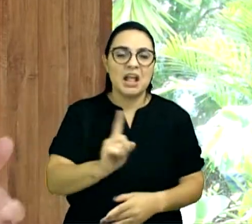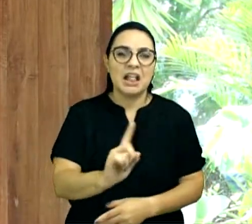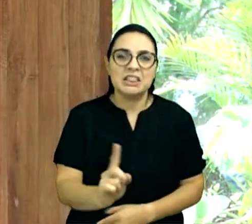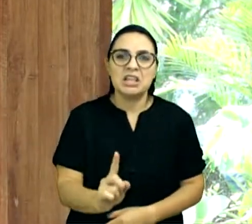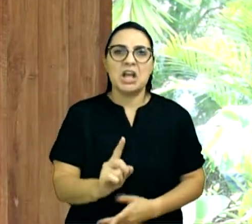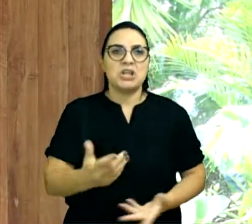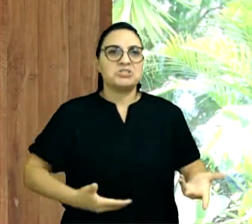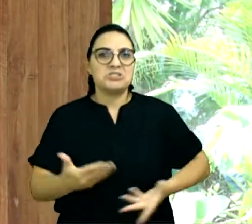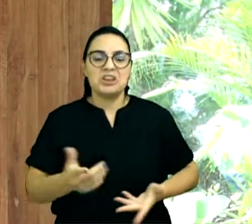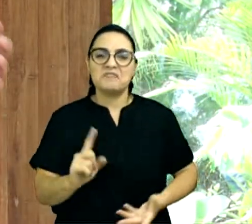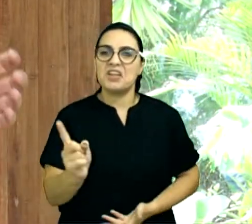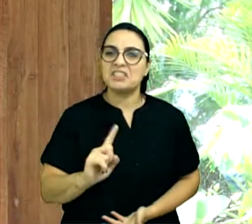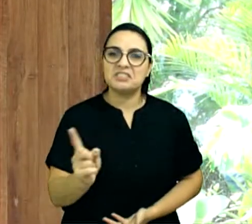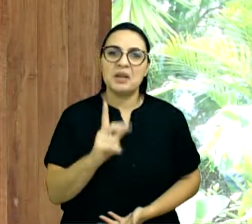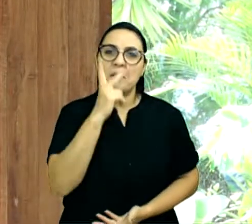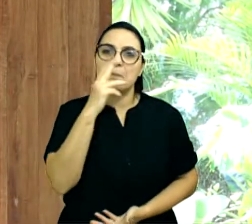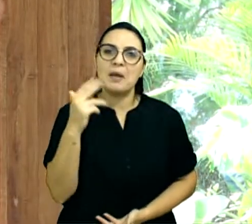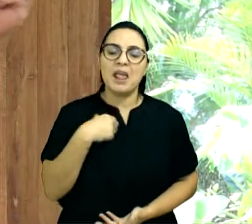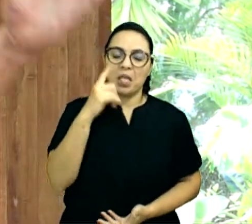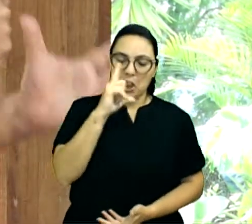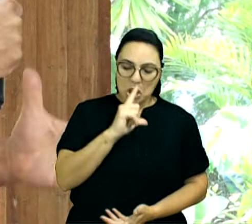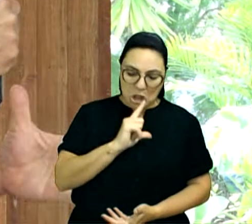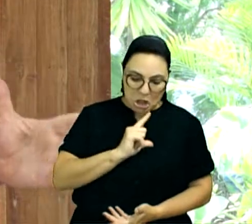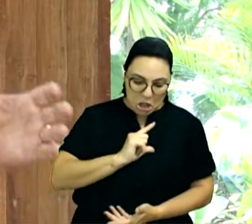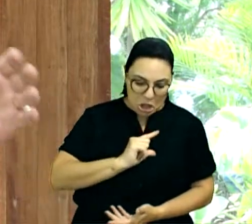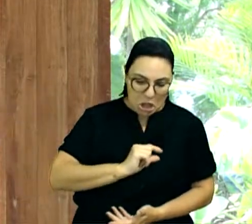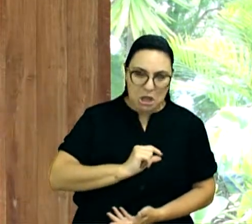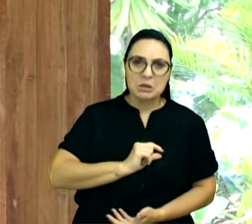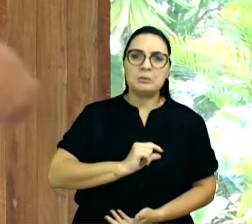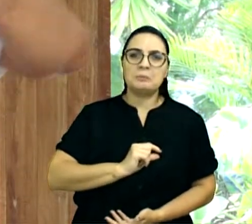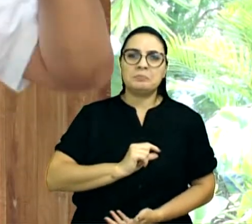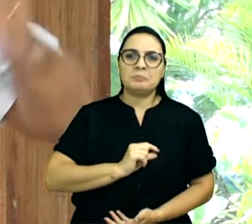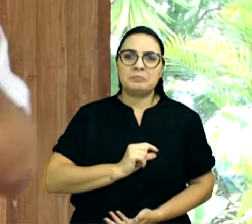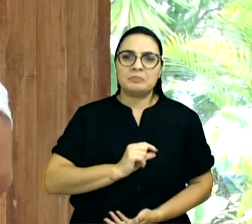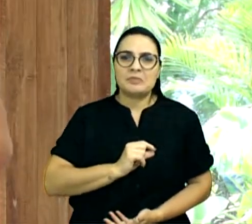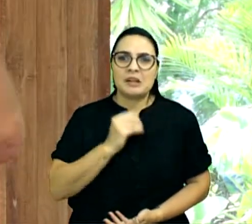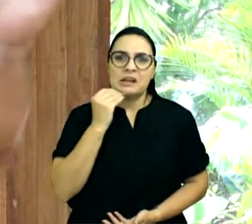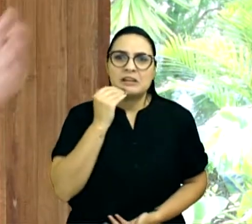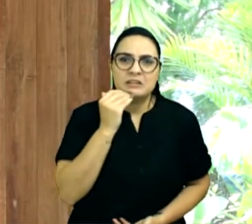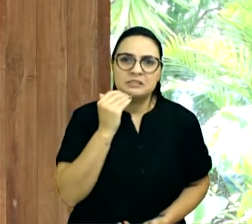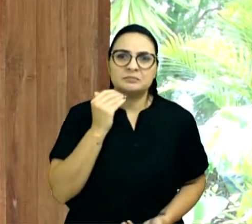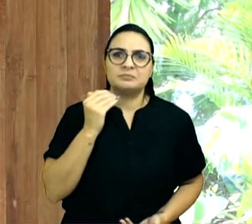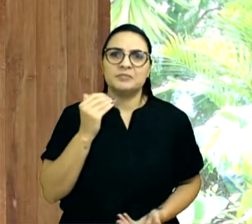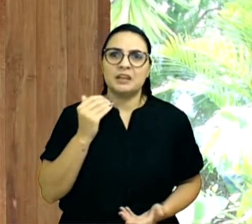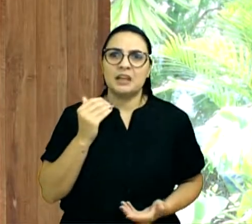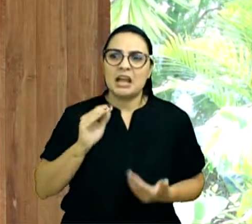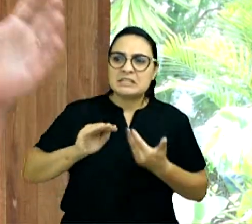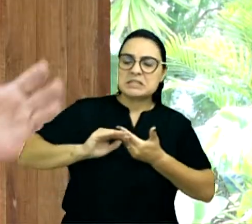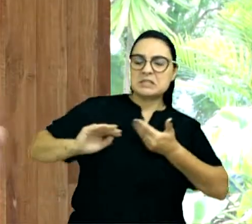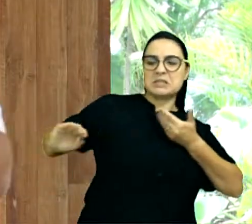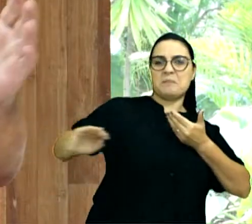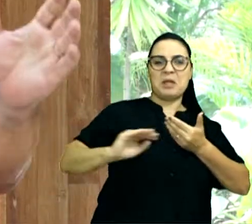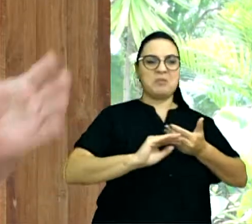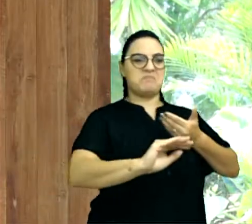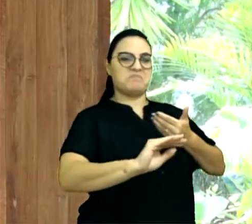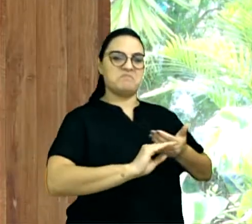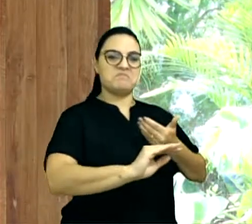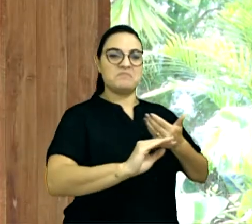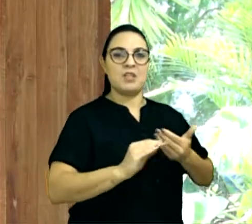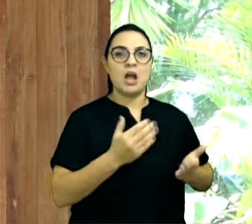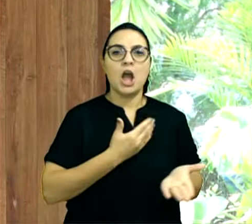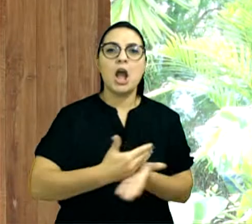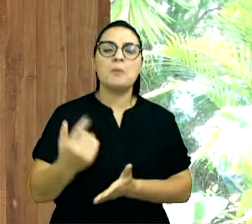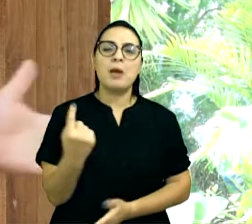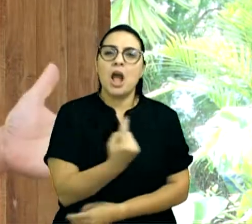morrendo, vão se deteriorando, vão se separando e ficam isolados. E vivemos esse problema muito